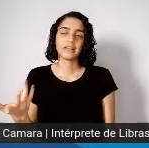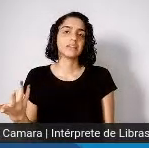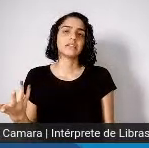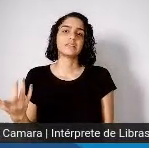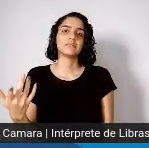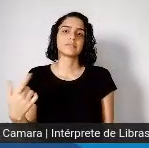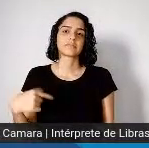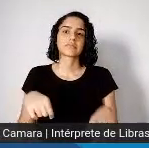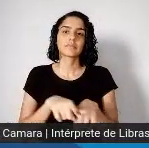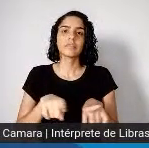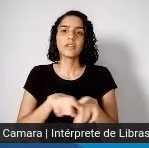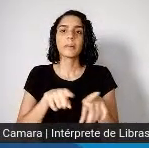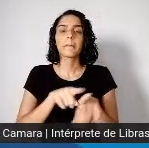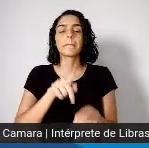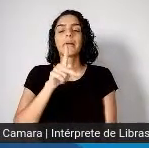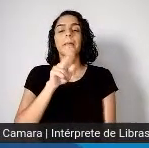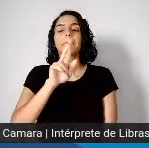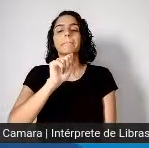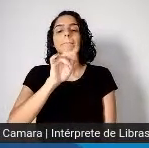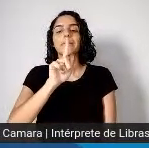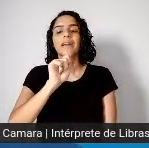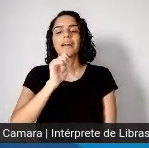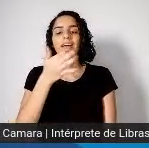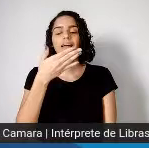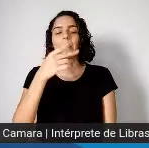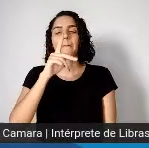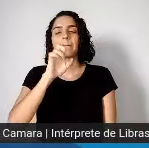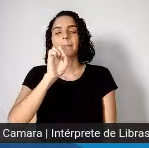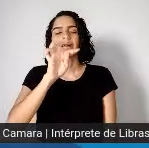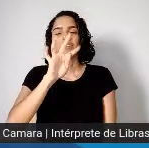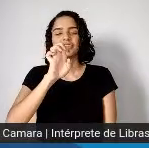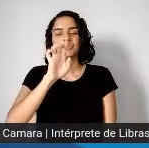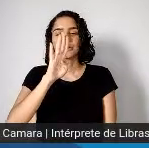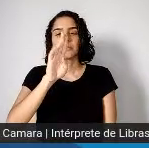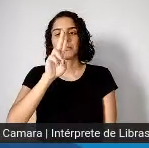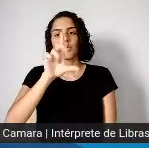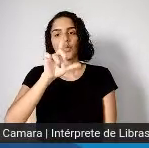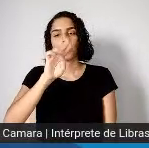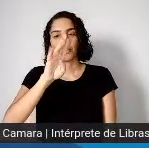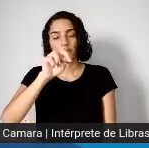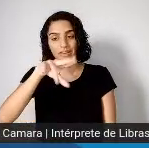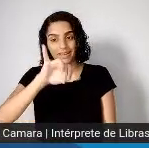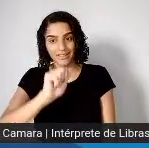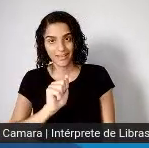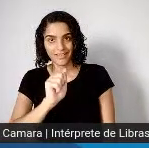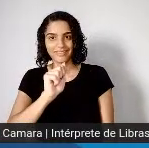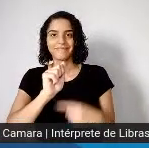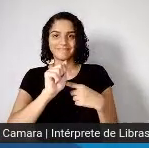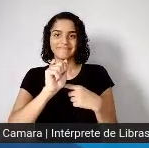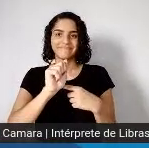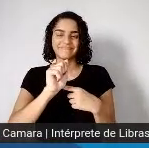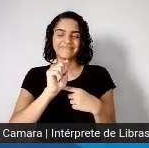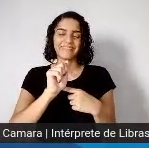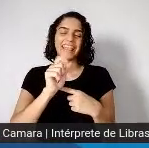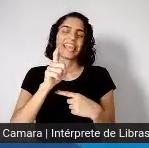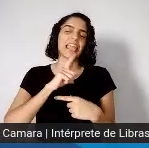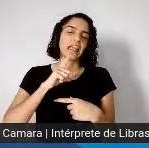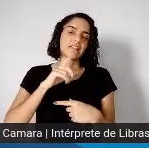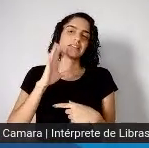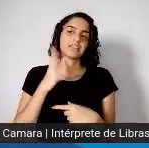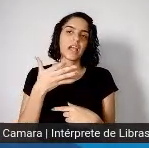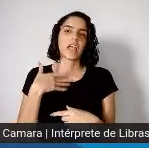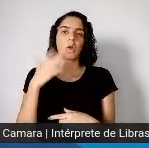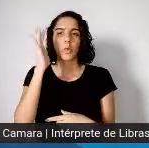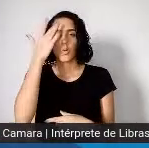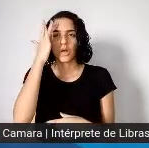a praga da peste bubônica, eu acho que equivocadamente, hoje, de forma não adequada de